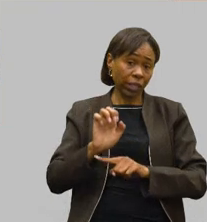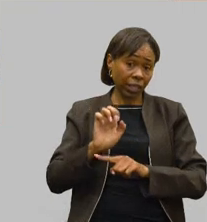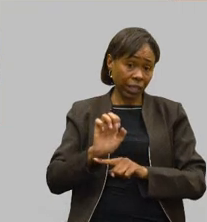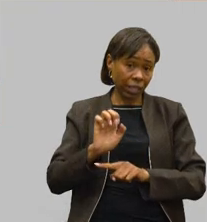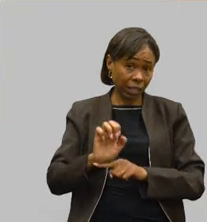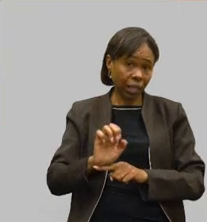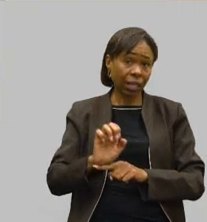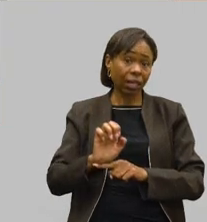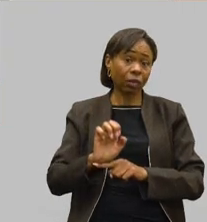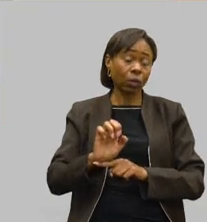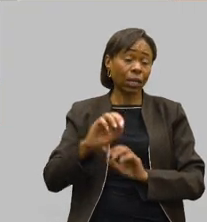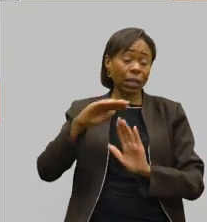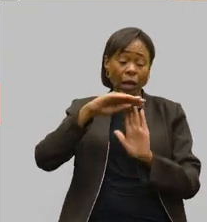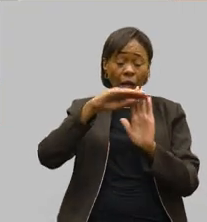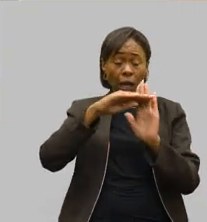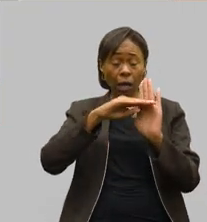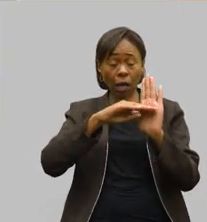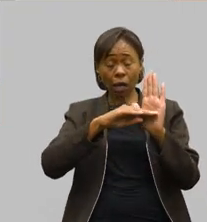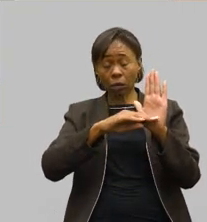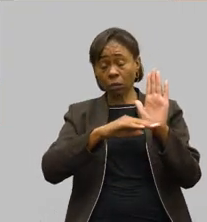lista suja do trabalho